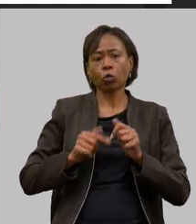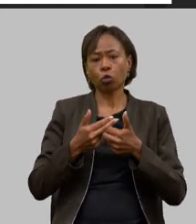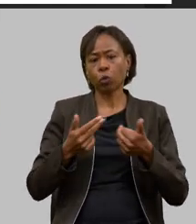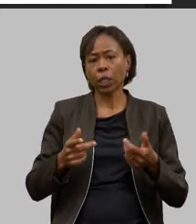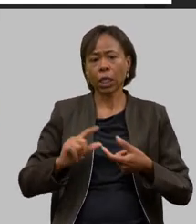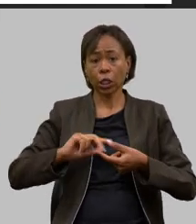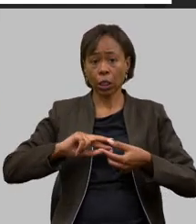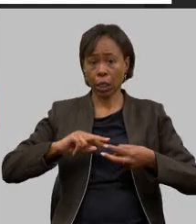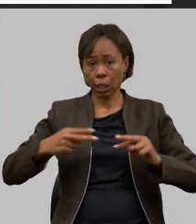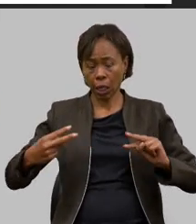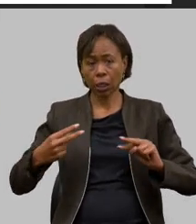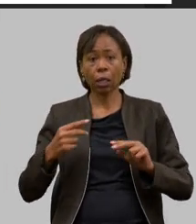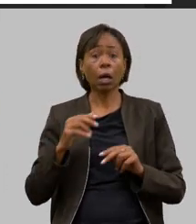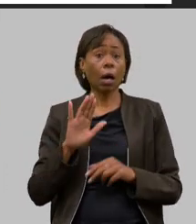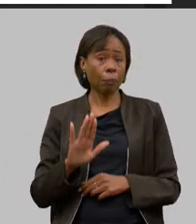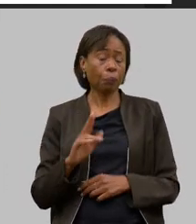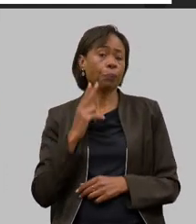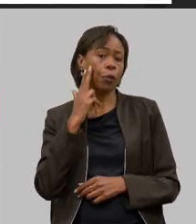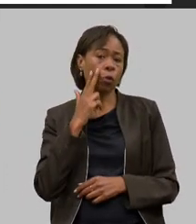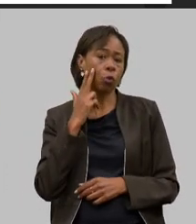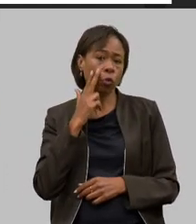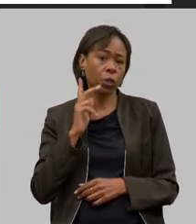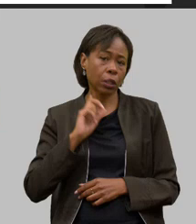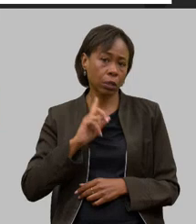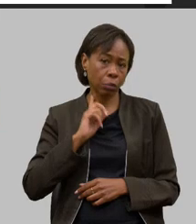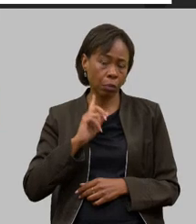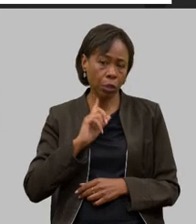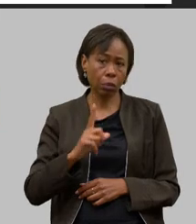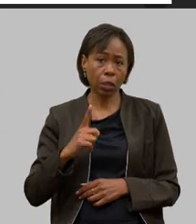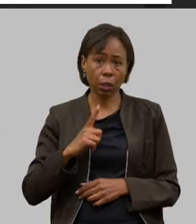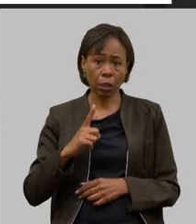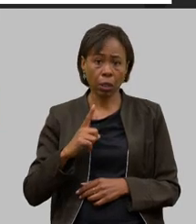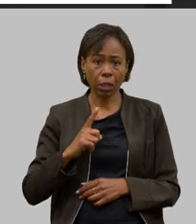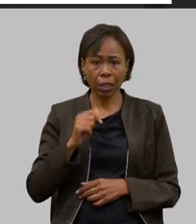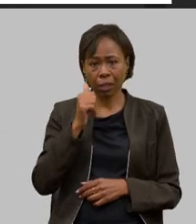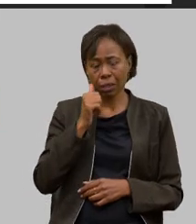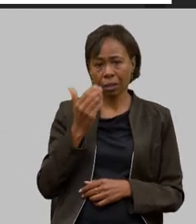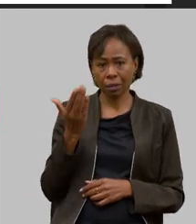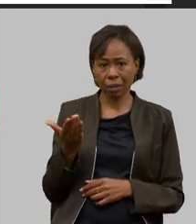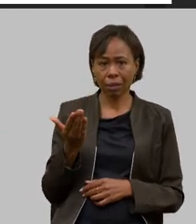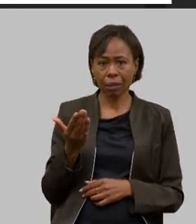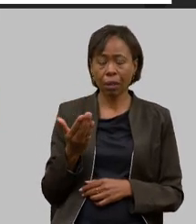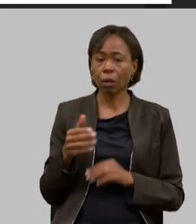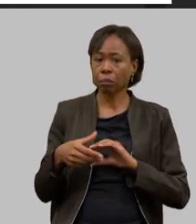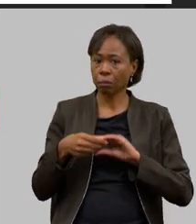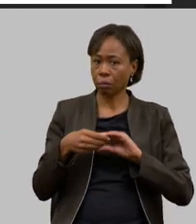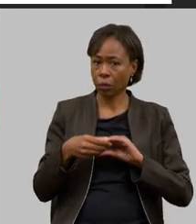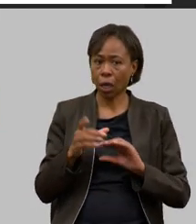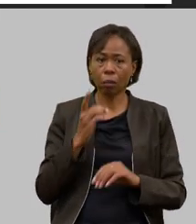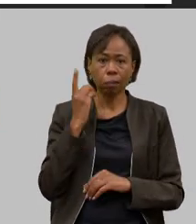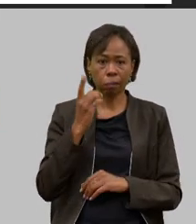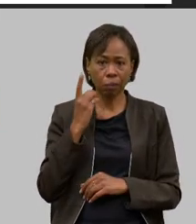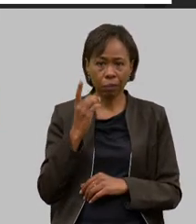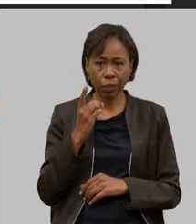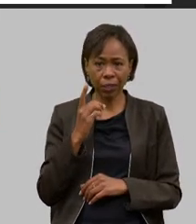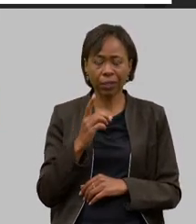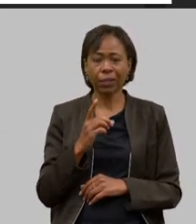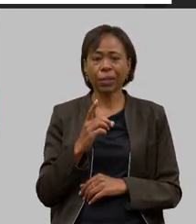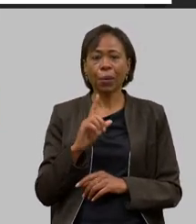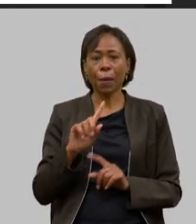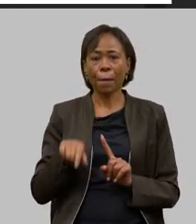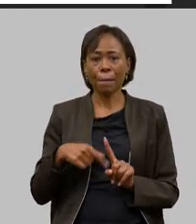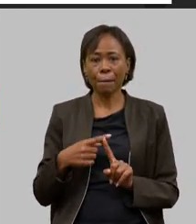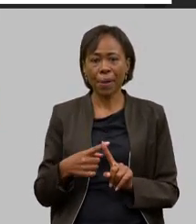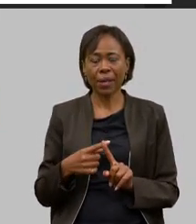mineiro está onde onde está nós temos Sabina que ganhou cumprimentar nossos deputados aqui Zé Laviola nossa deputada